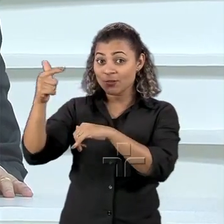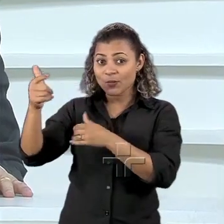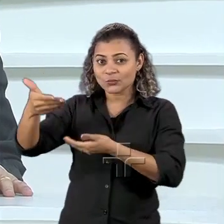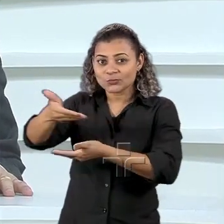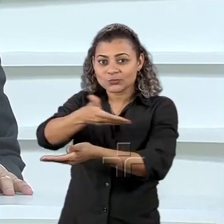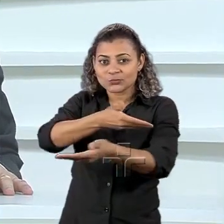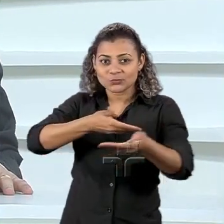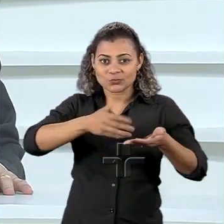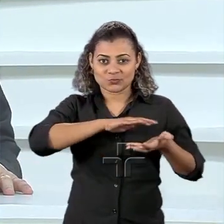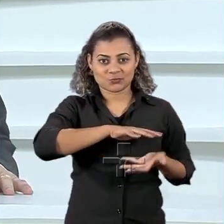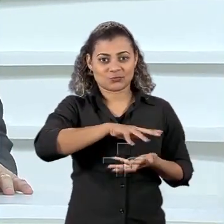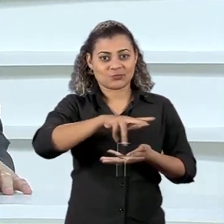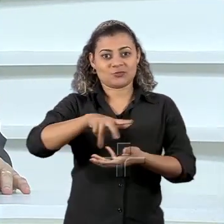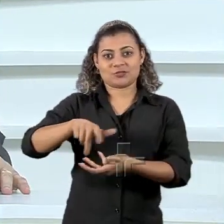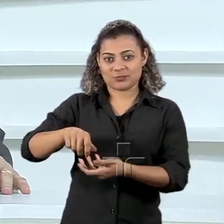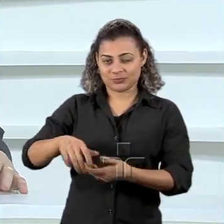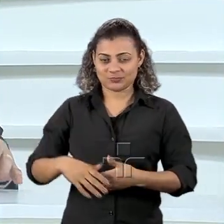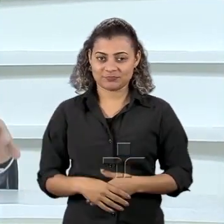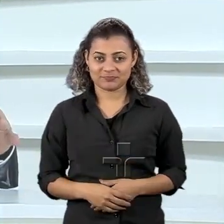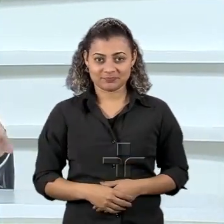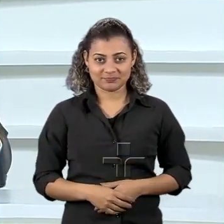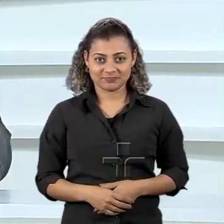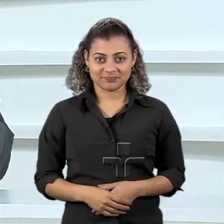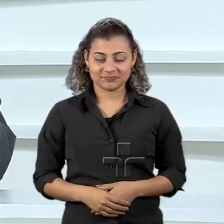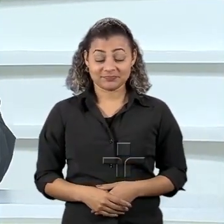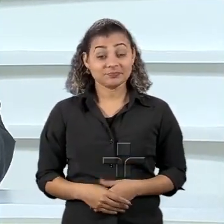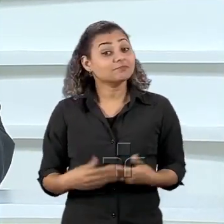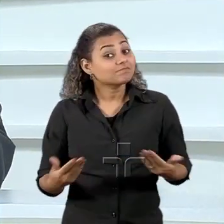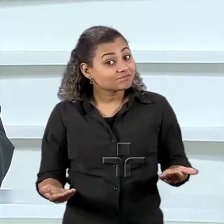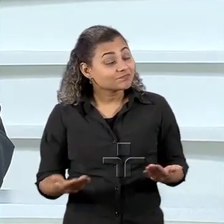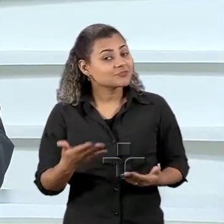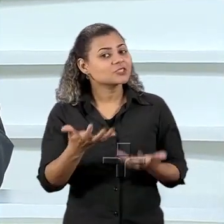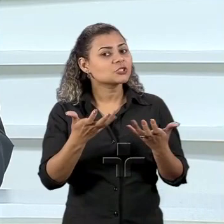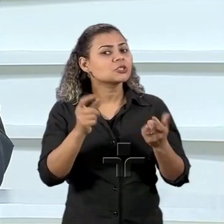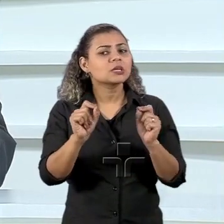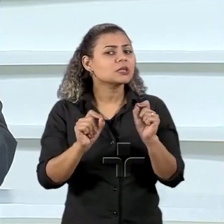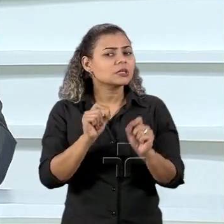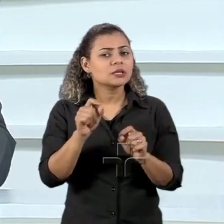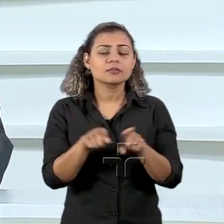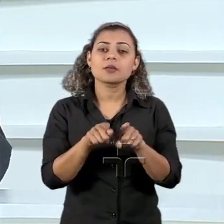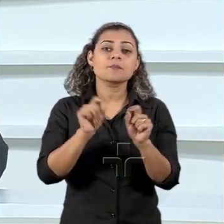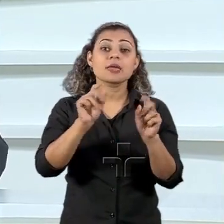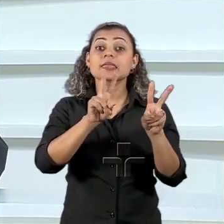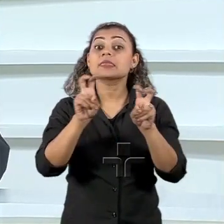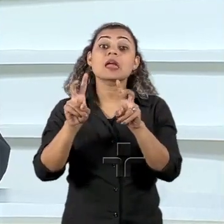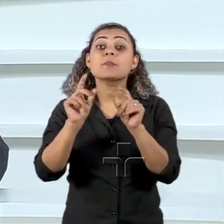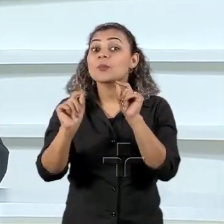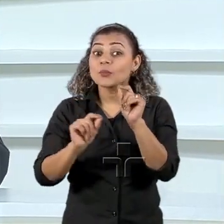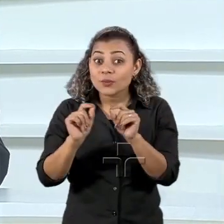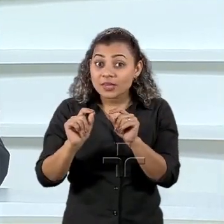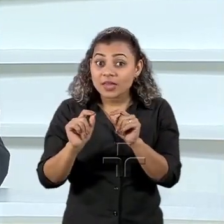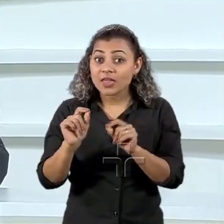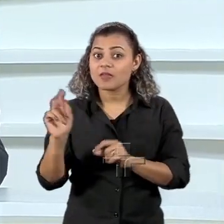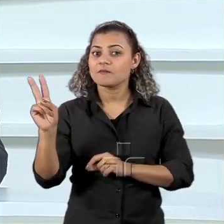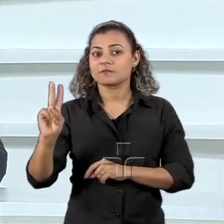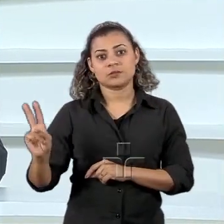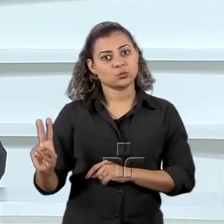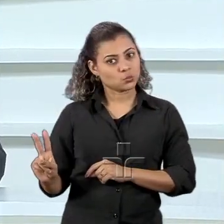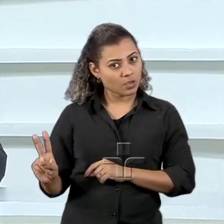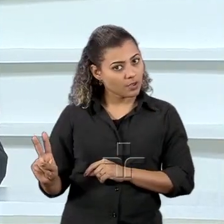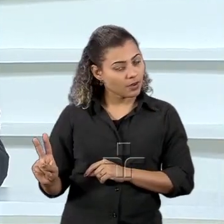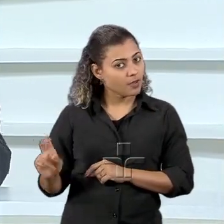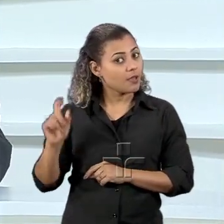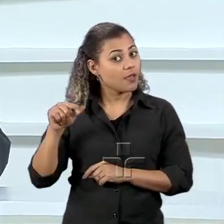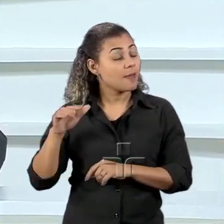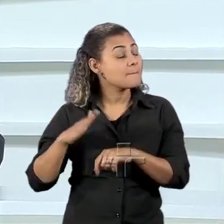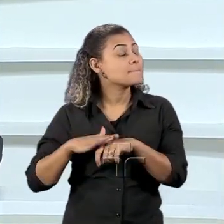entorno e o restante do mundo. A gente gostaria de introduzir aqui o tema da Venezuela, que talvez seja o maior